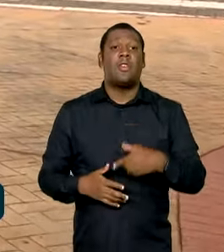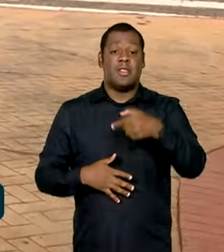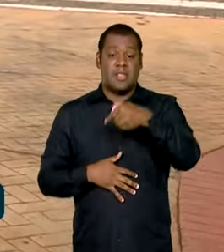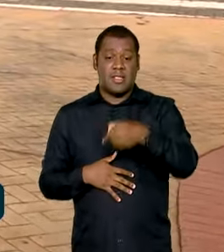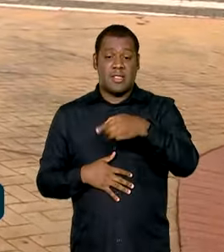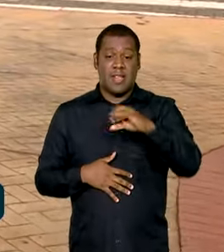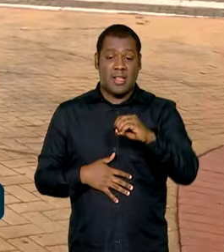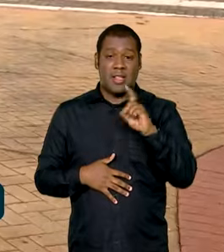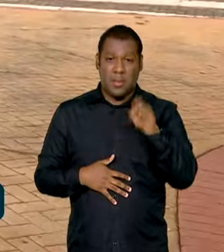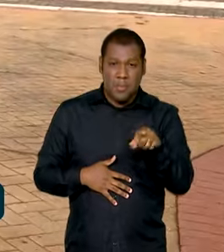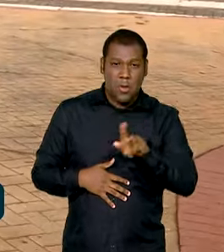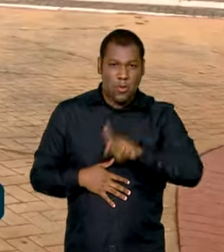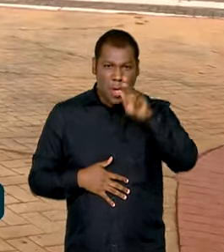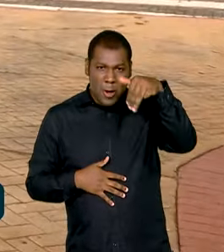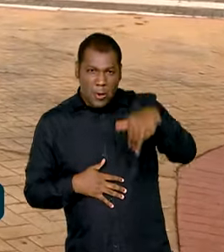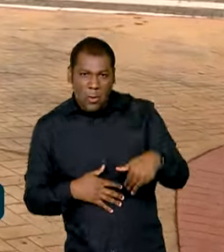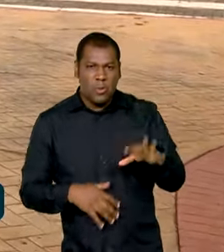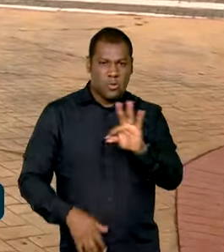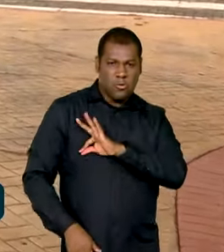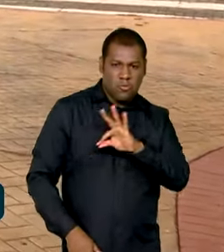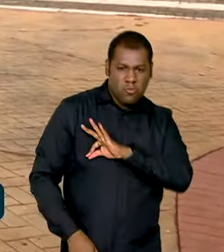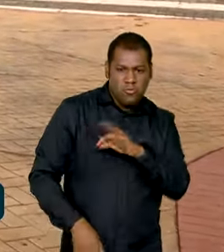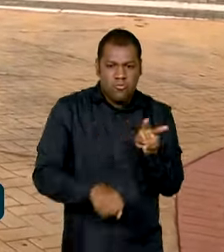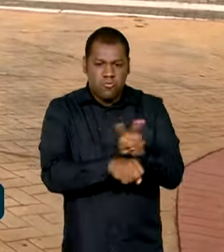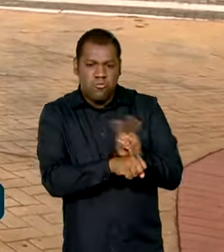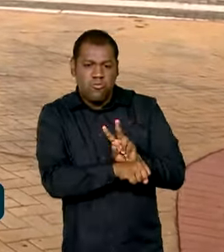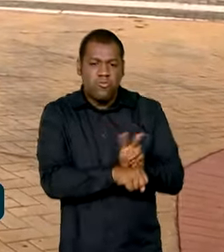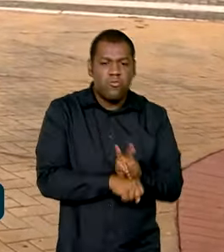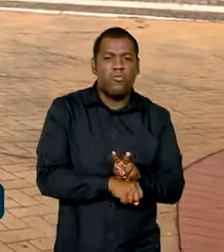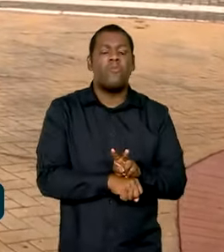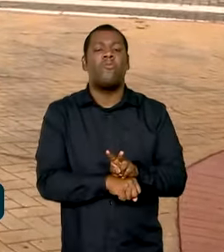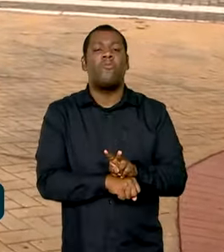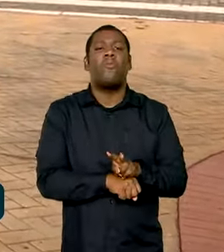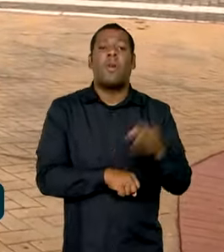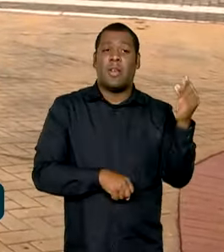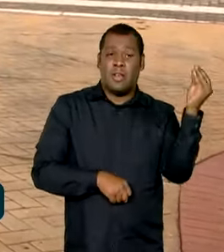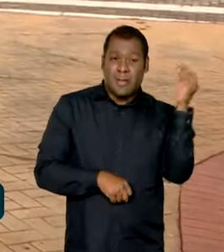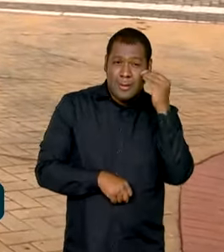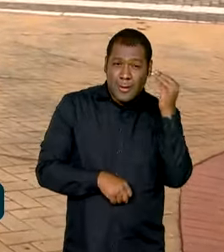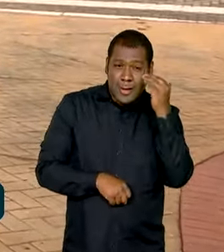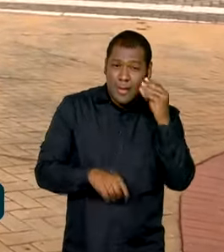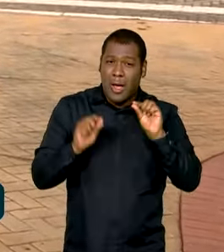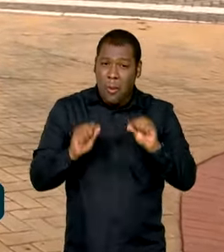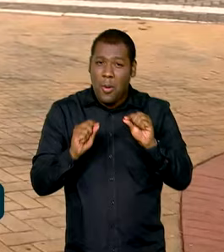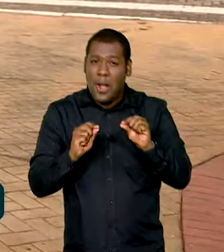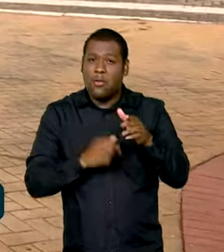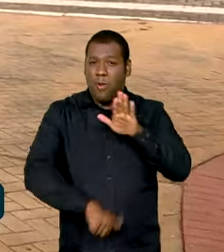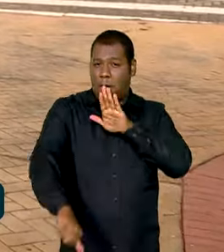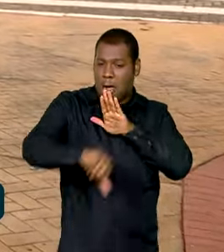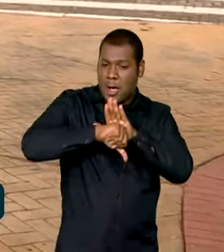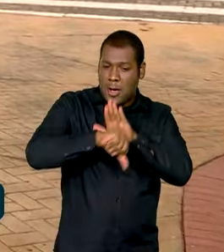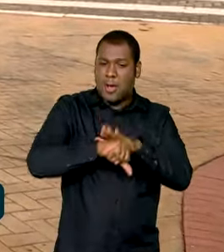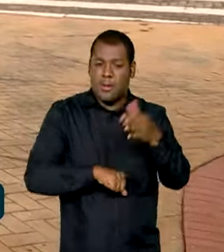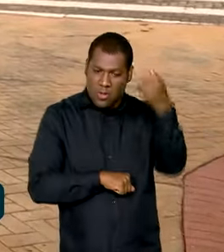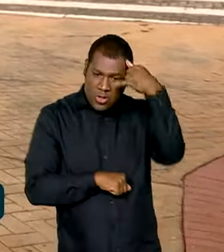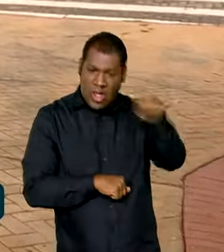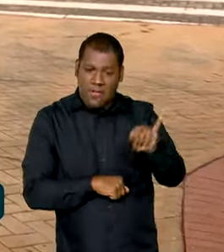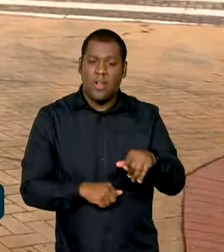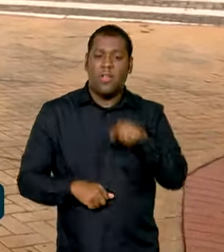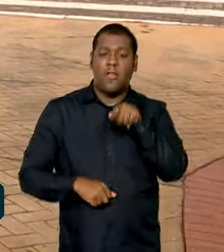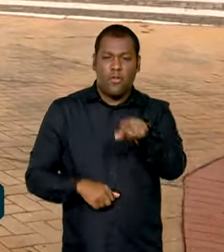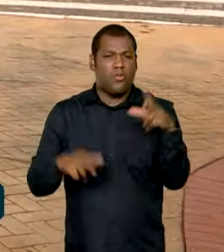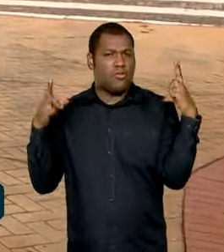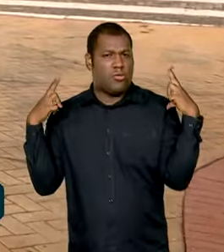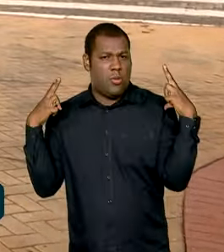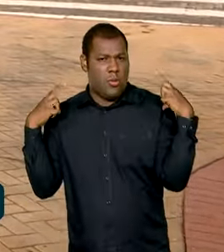quilômetros das rodovias federais com policiamento para inibir as principais infrações e permitir que você, motorista,